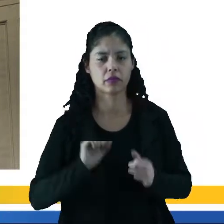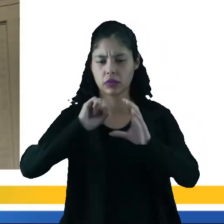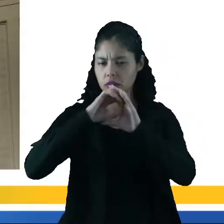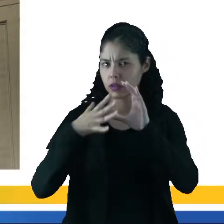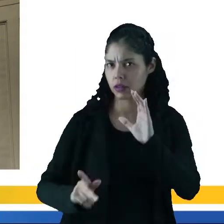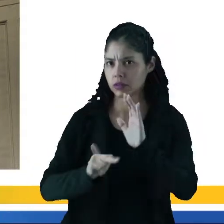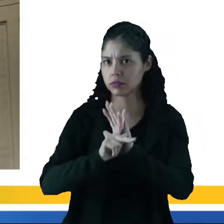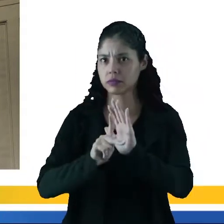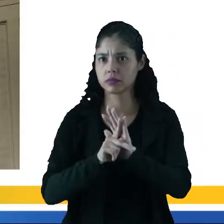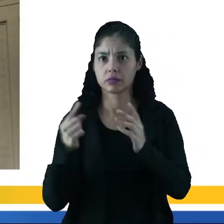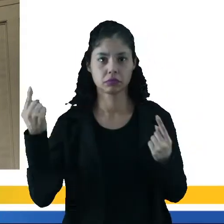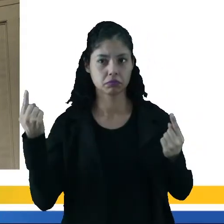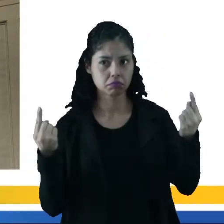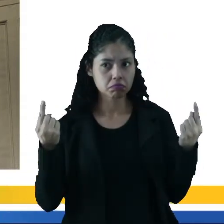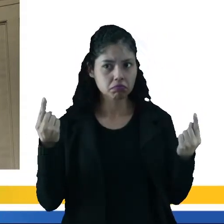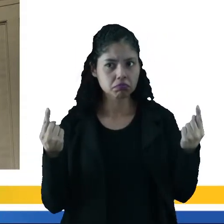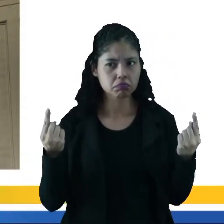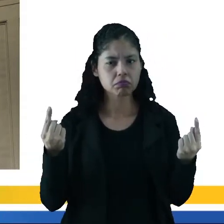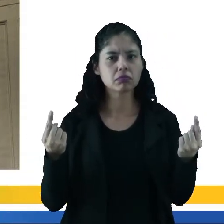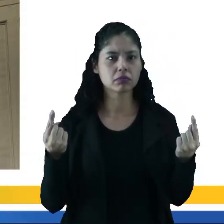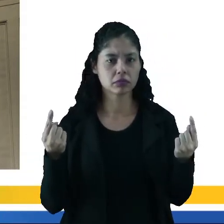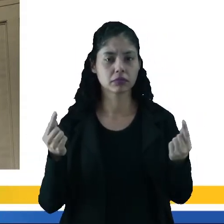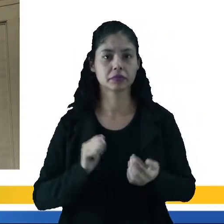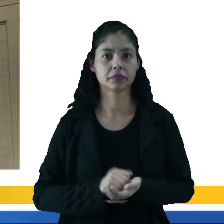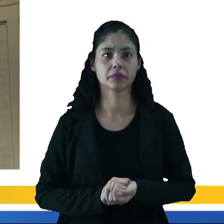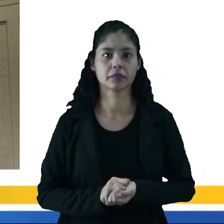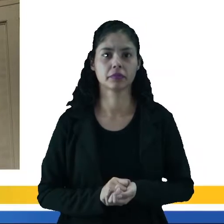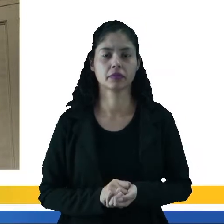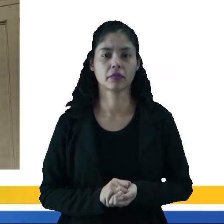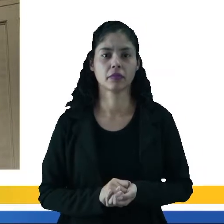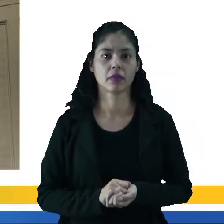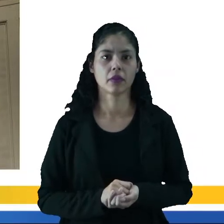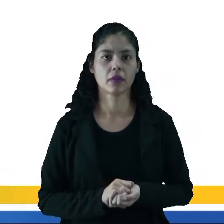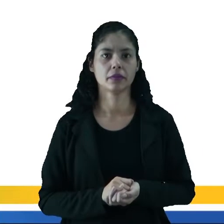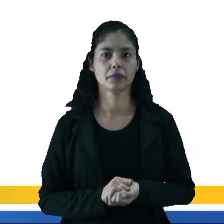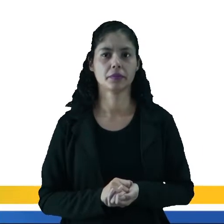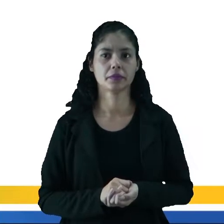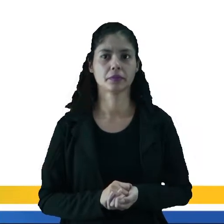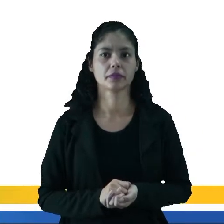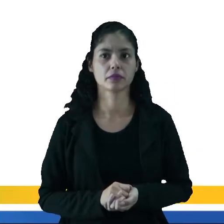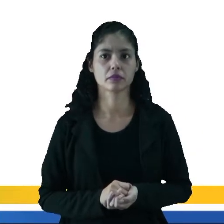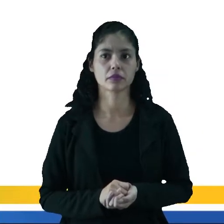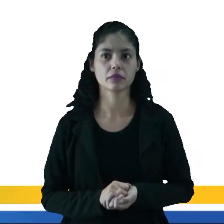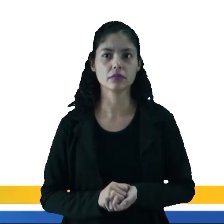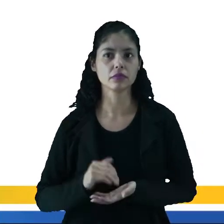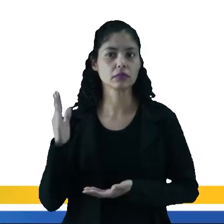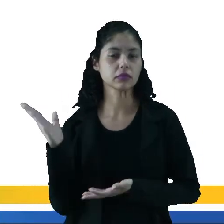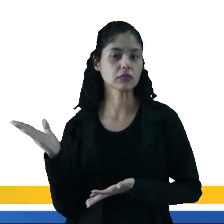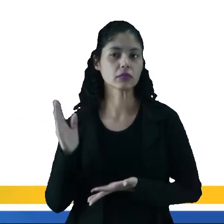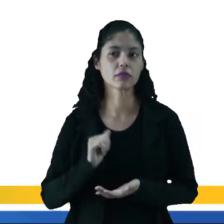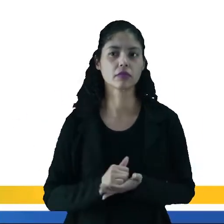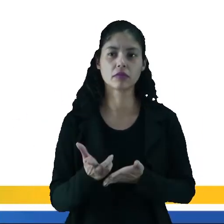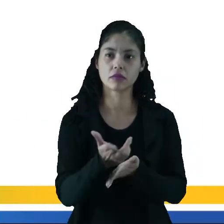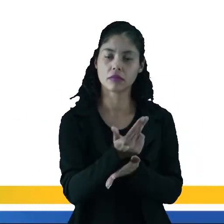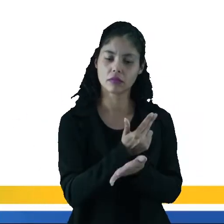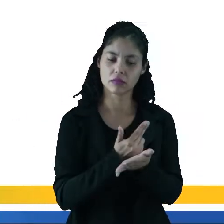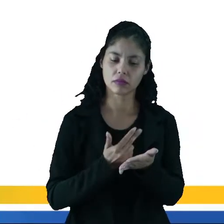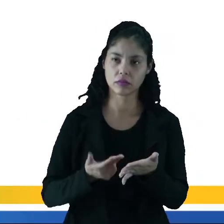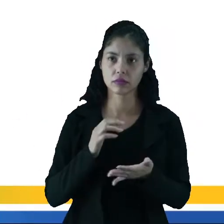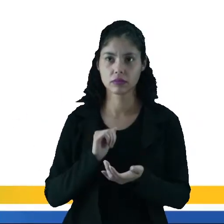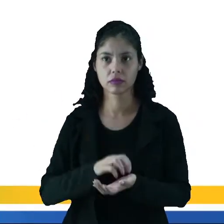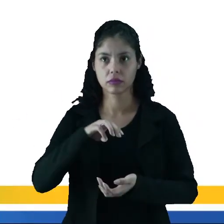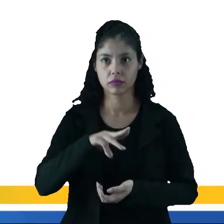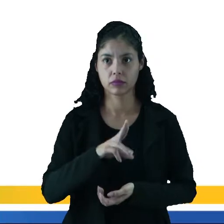características de uma e outra, observe mais uma aqui, que eu quero passar para vocês. Esse desenho,